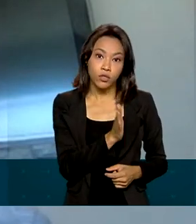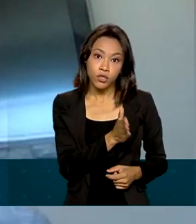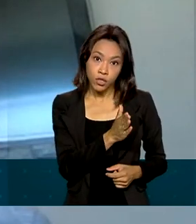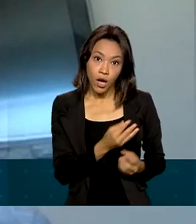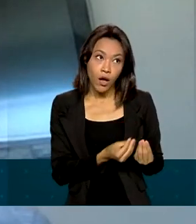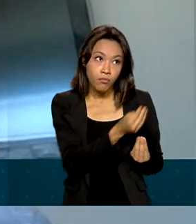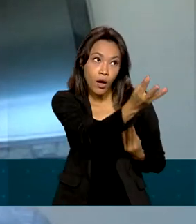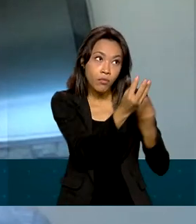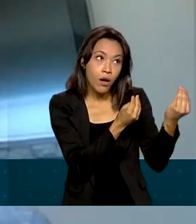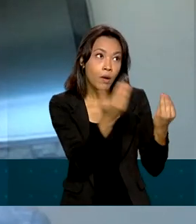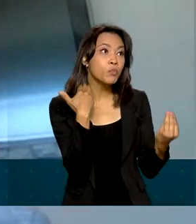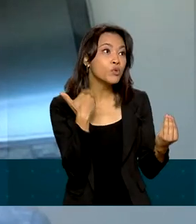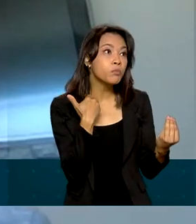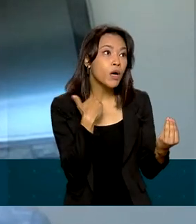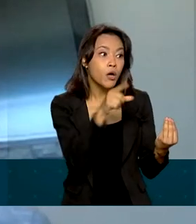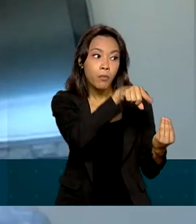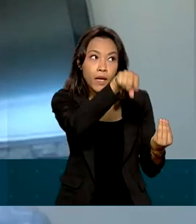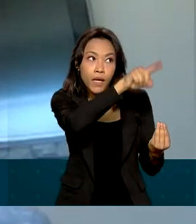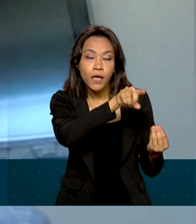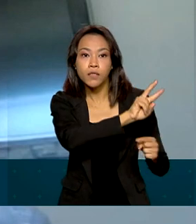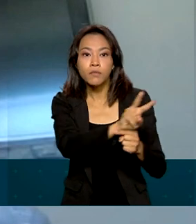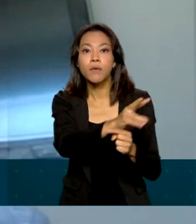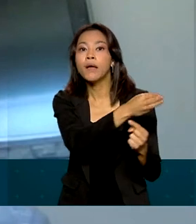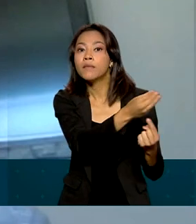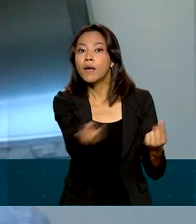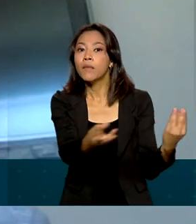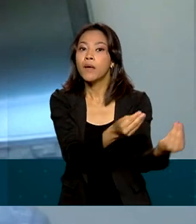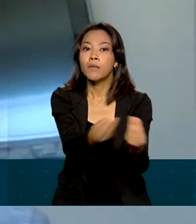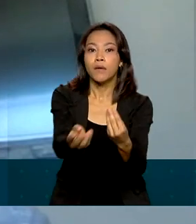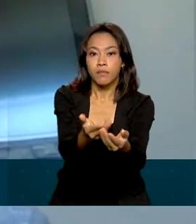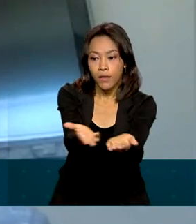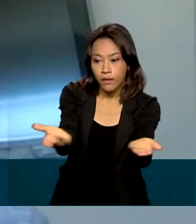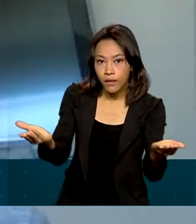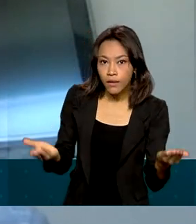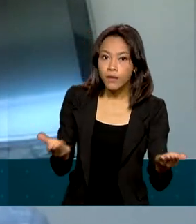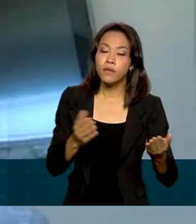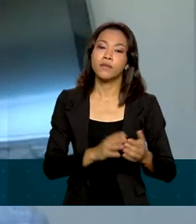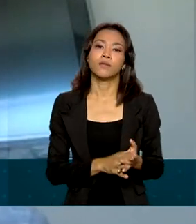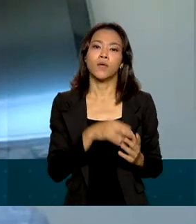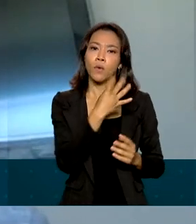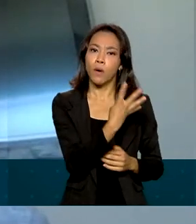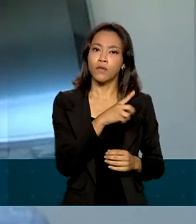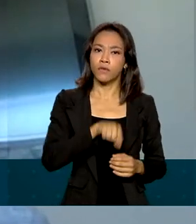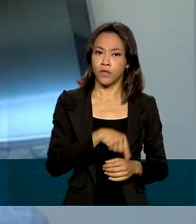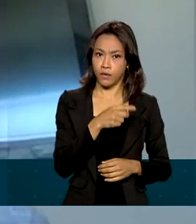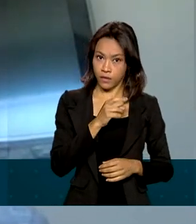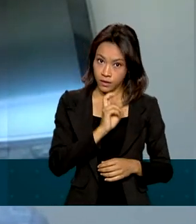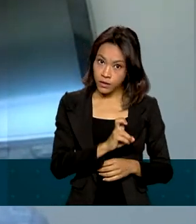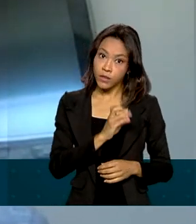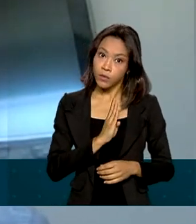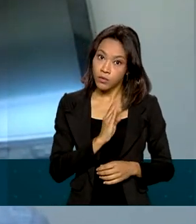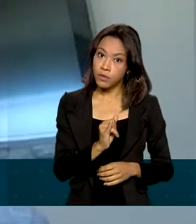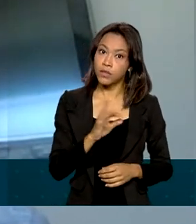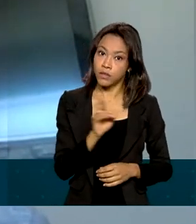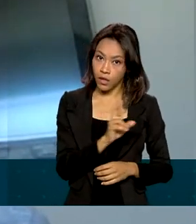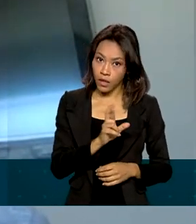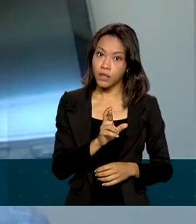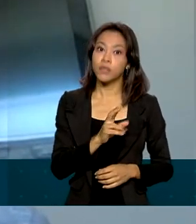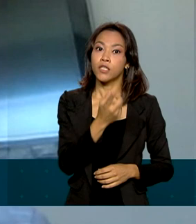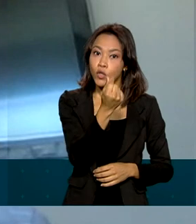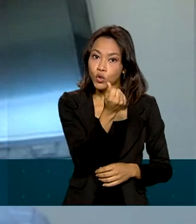repassar aos produtores. São 4,5 bilhões de reais que já estão na mão dos bancos.